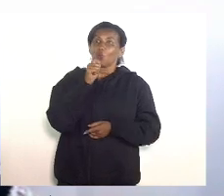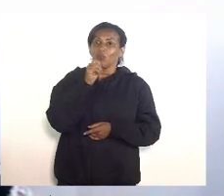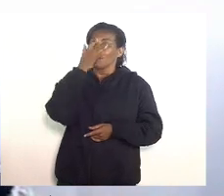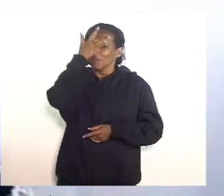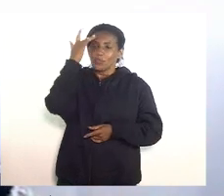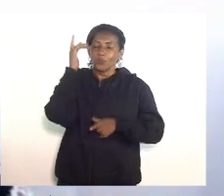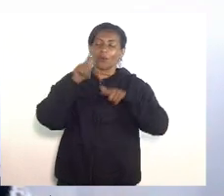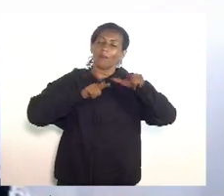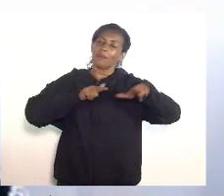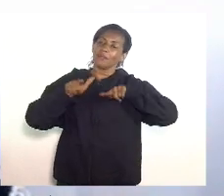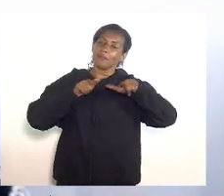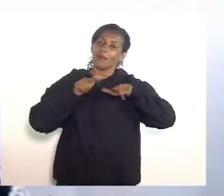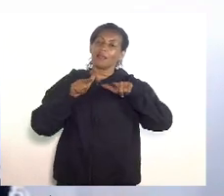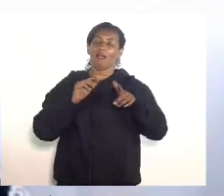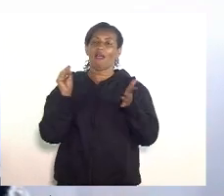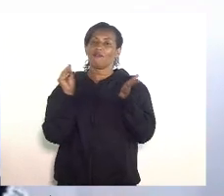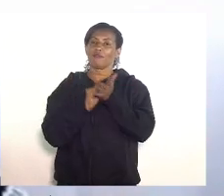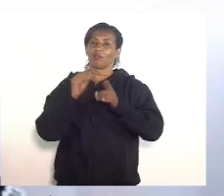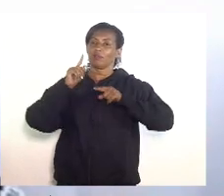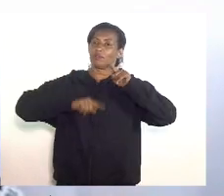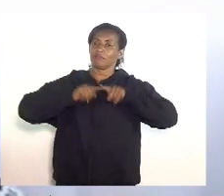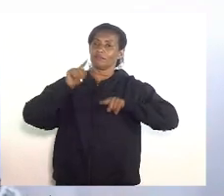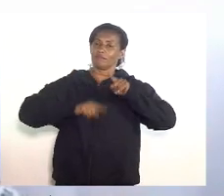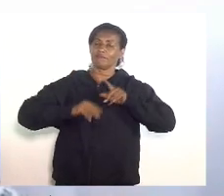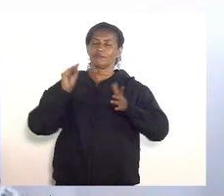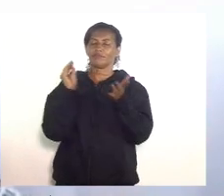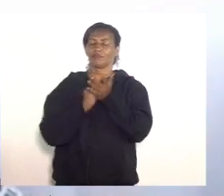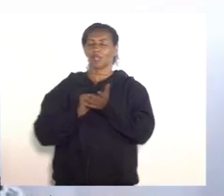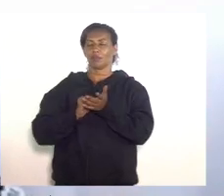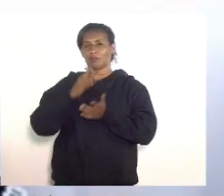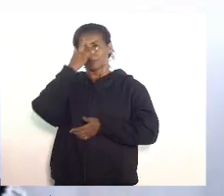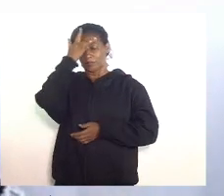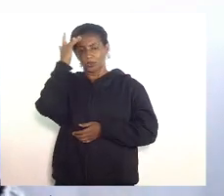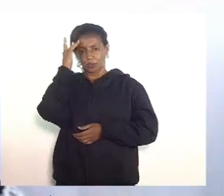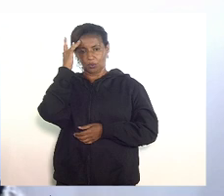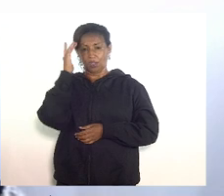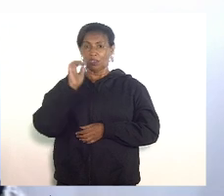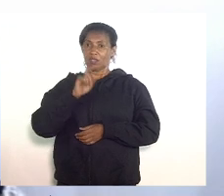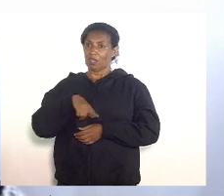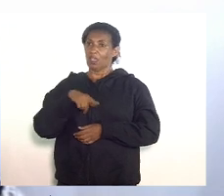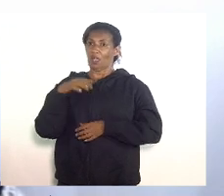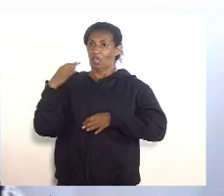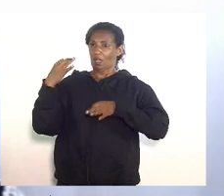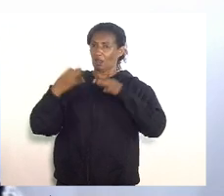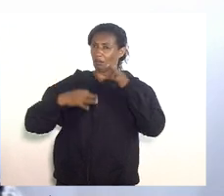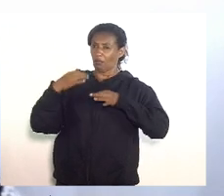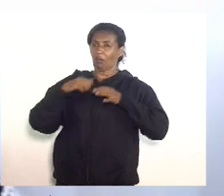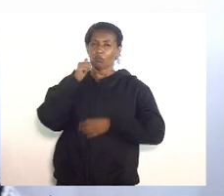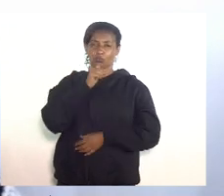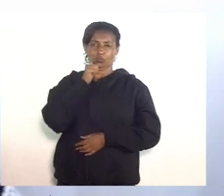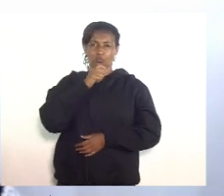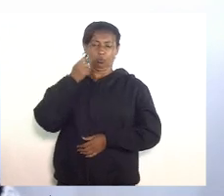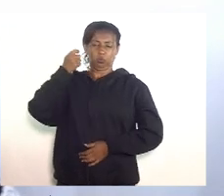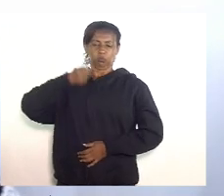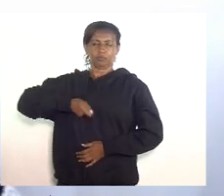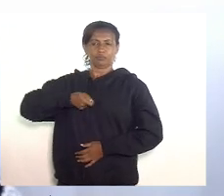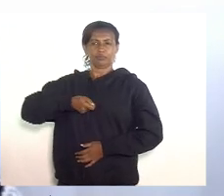a secretária a juíza a juíza da 23ª vara